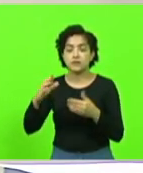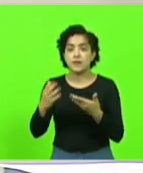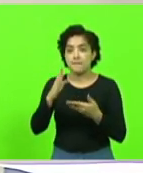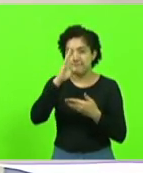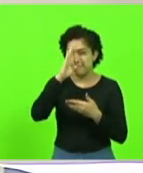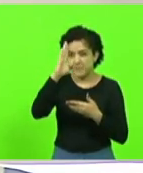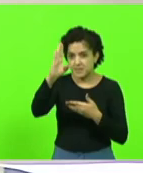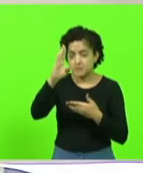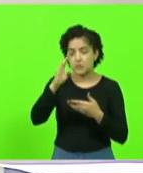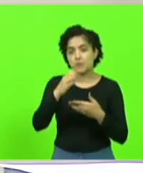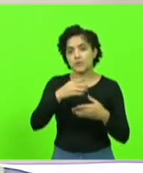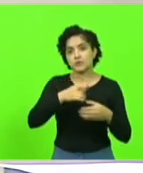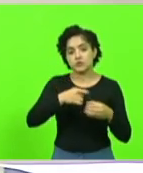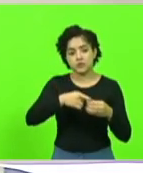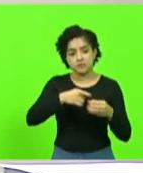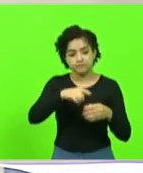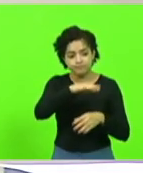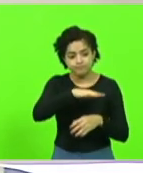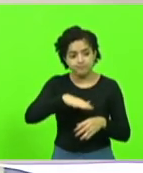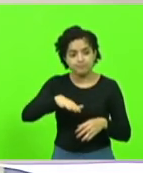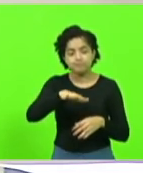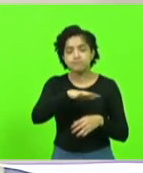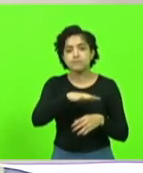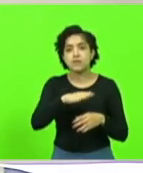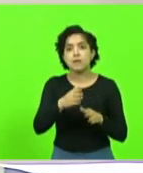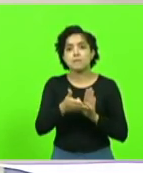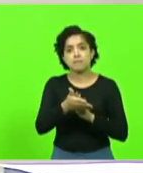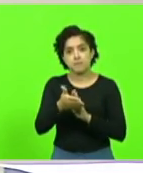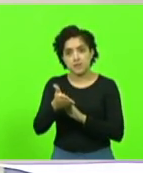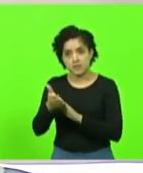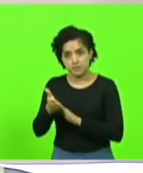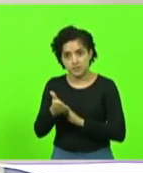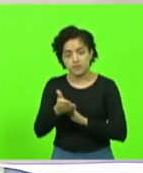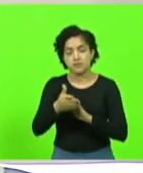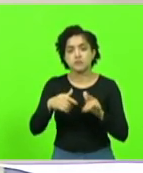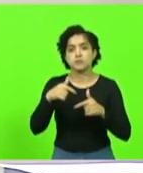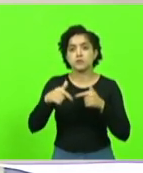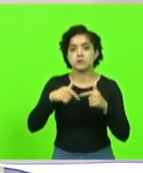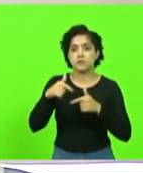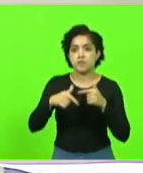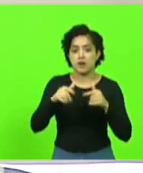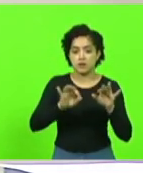do deputado Cobalchini. Parabéns pelo trabalho e pela organização, deputado.